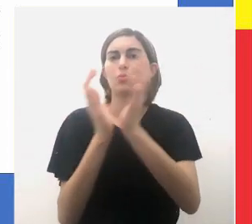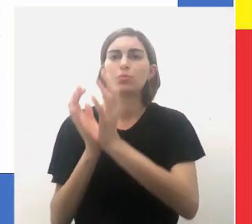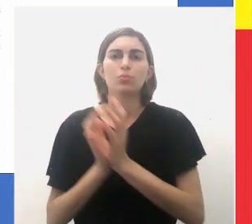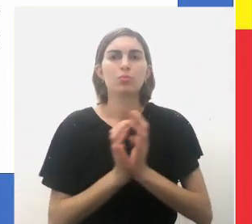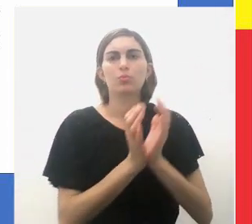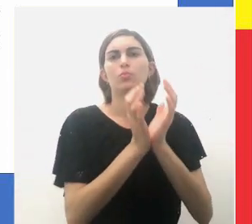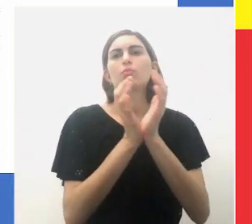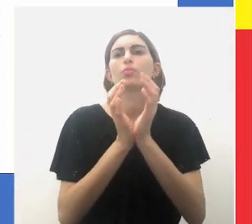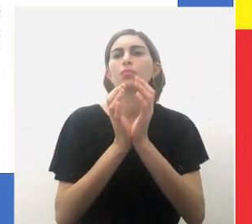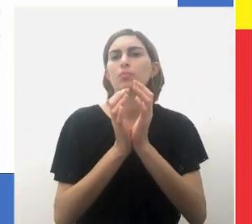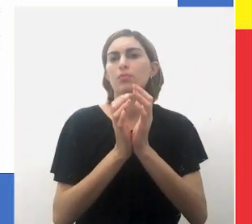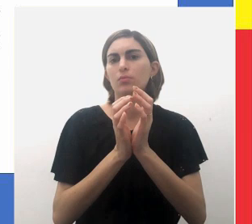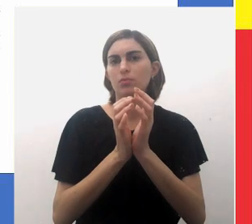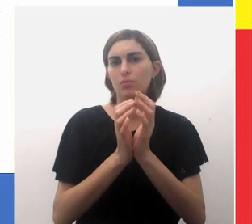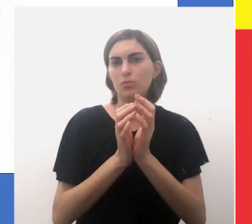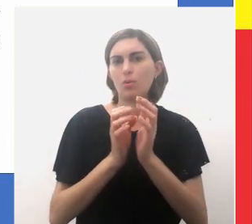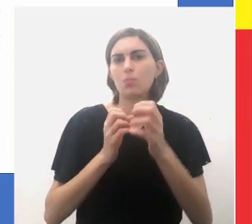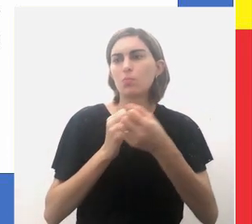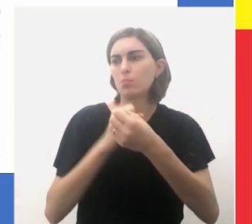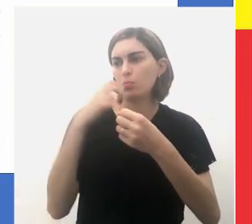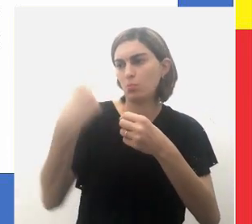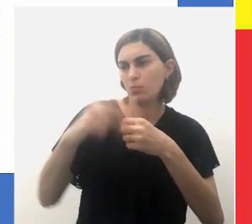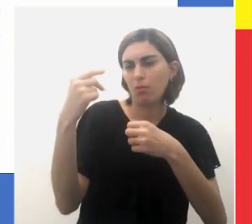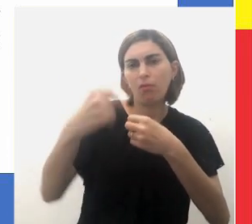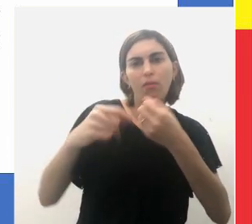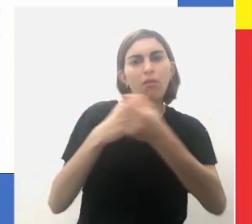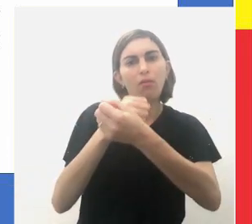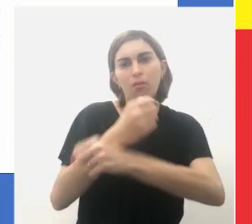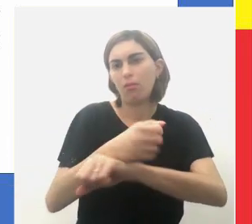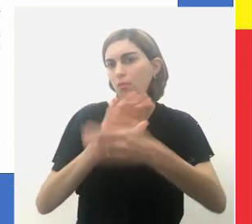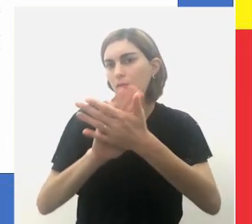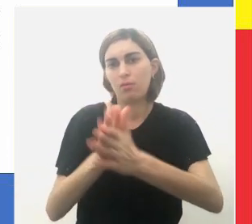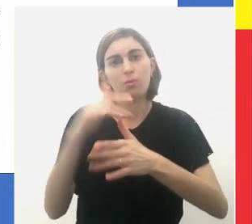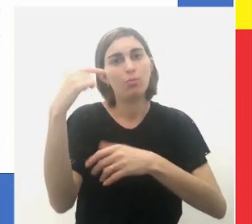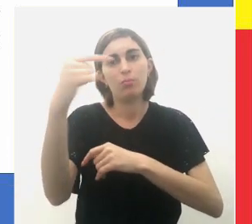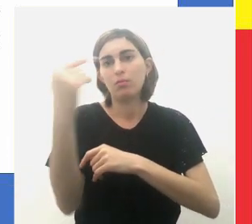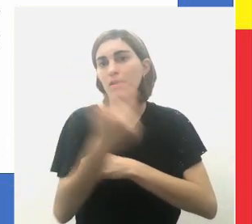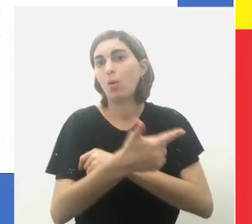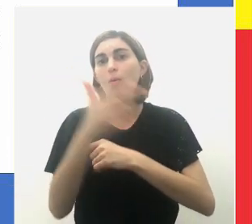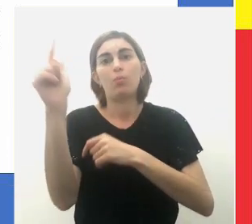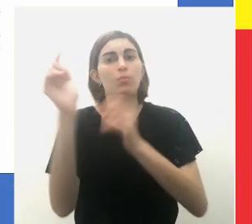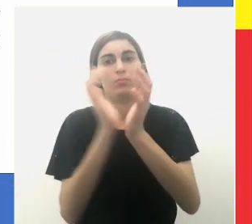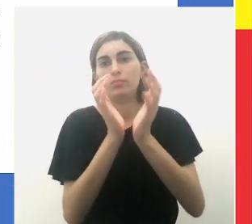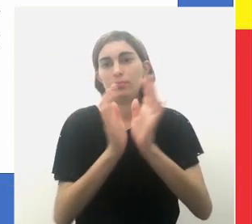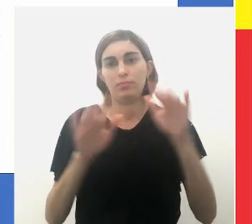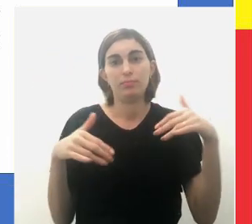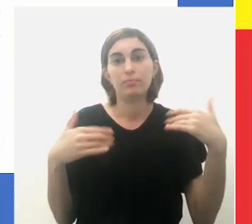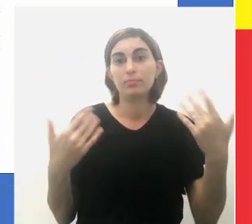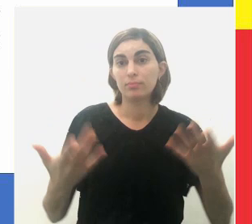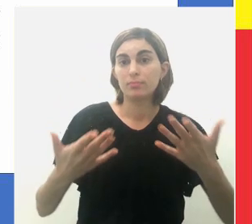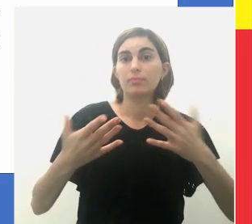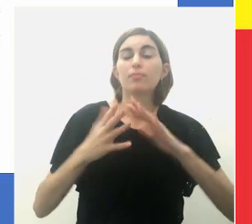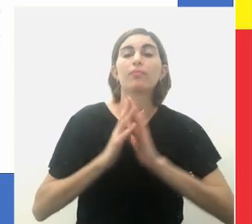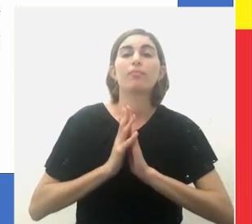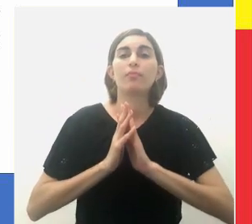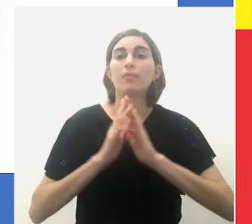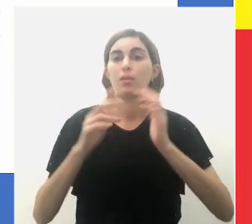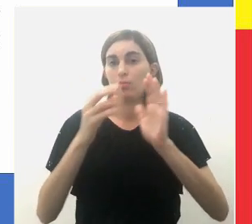outros grupos para ser explorado a não ser primeiramente o índio indígena. Então,